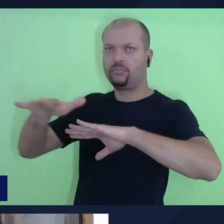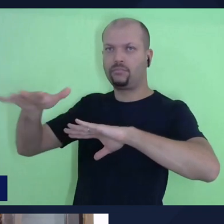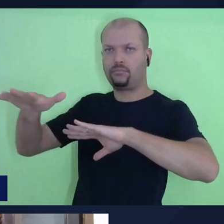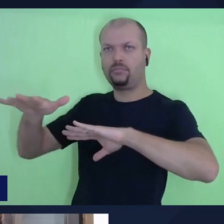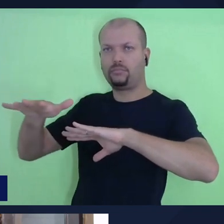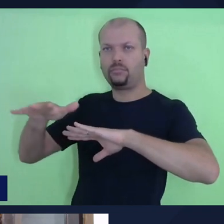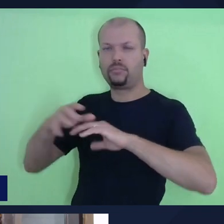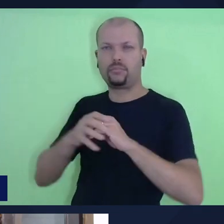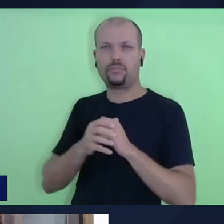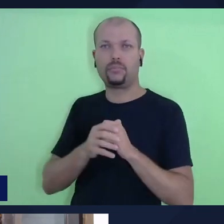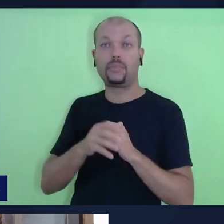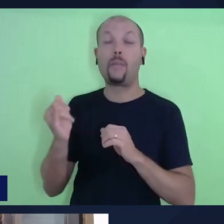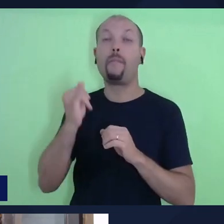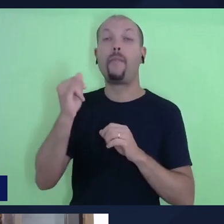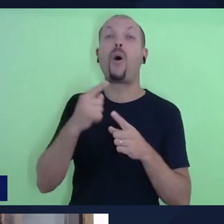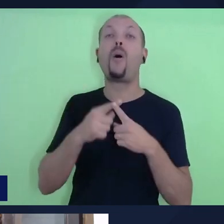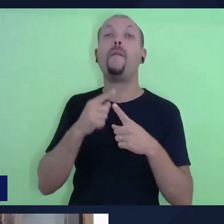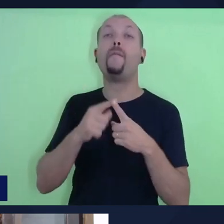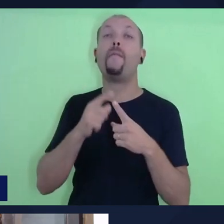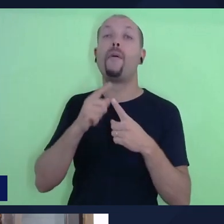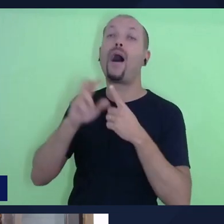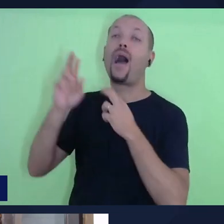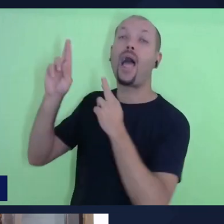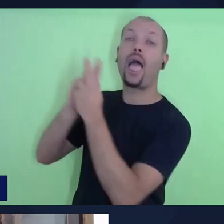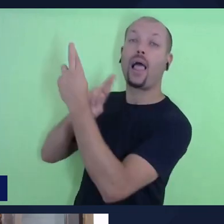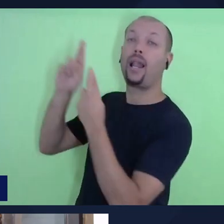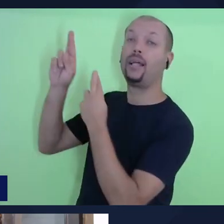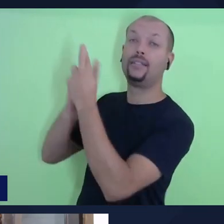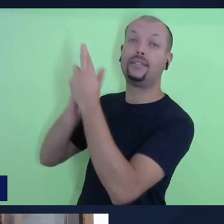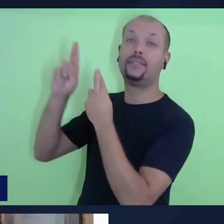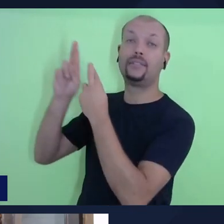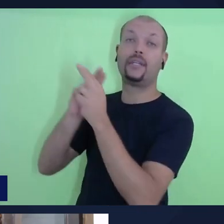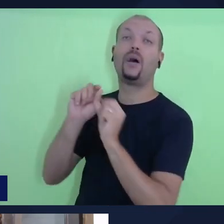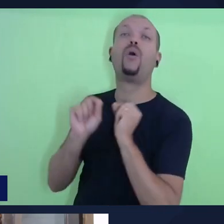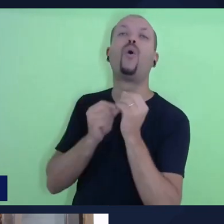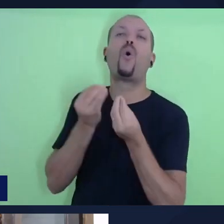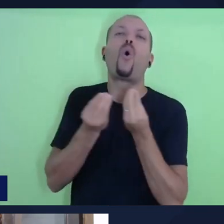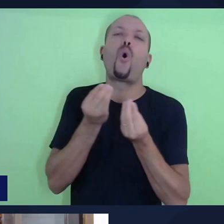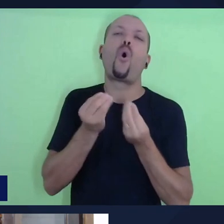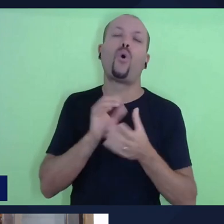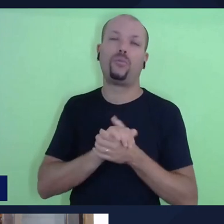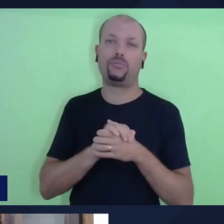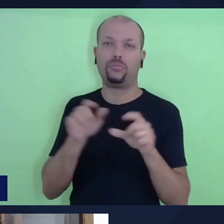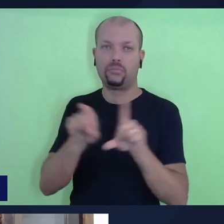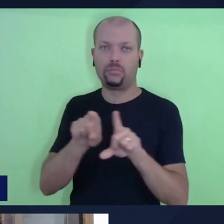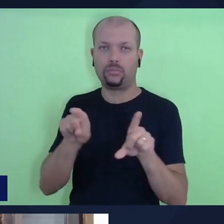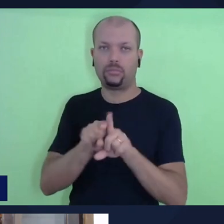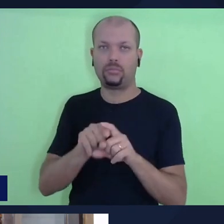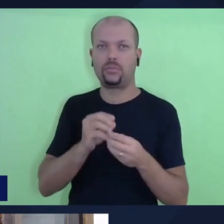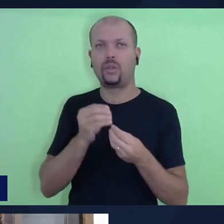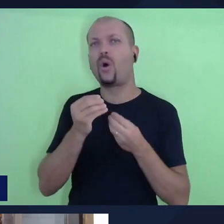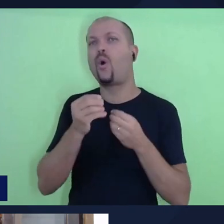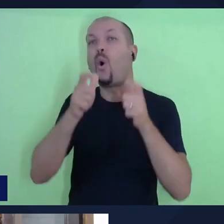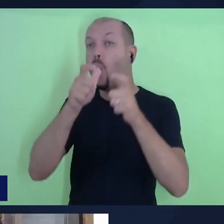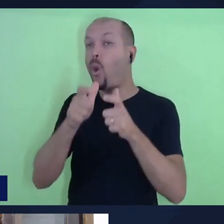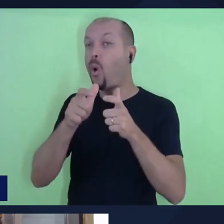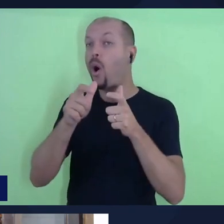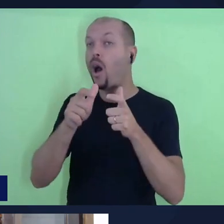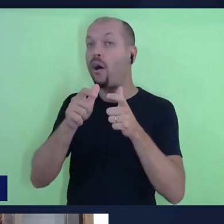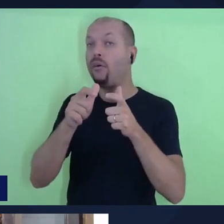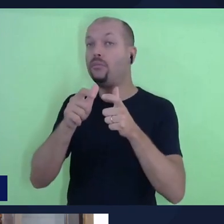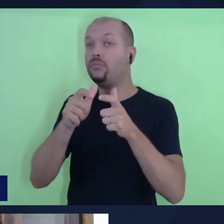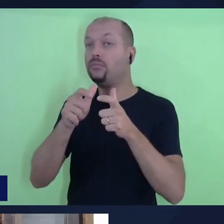ser muito importantes pra relação de construção, pra definição, inclusive, de aonde construir o templo e o